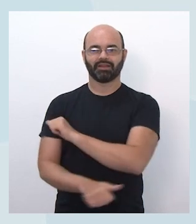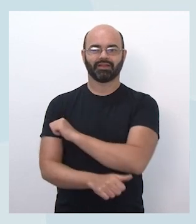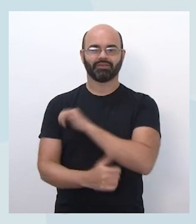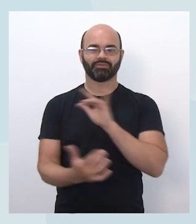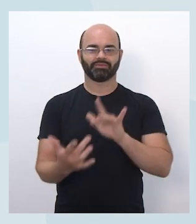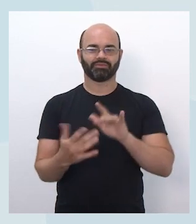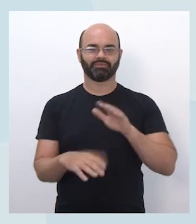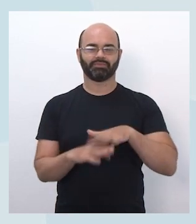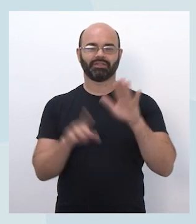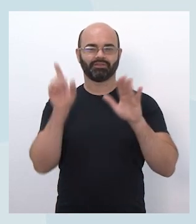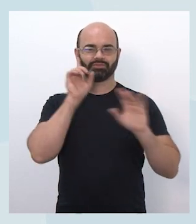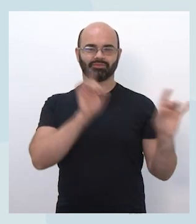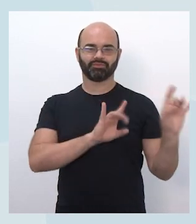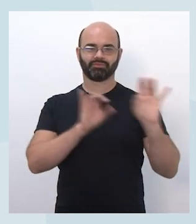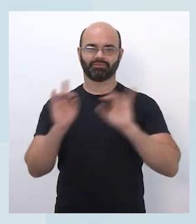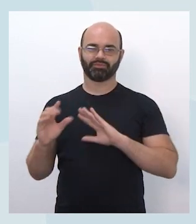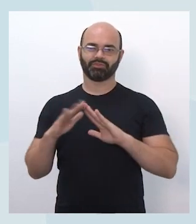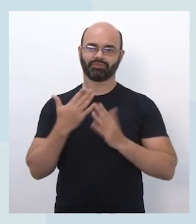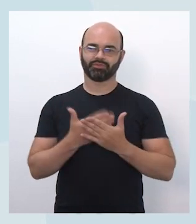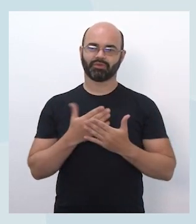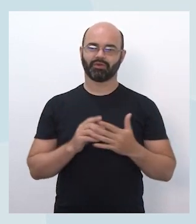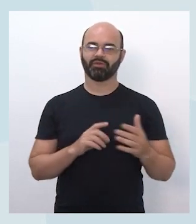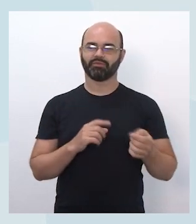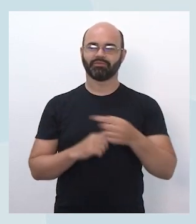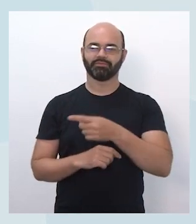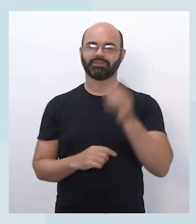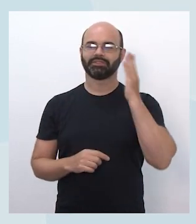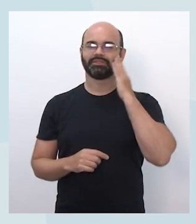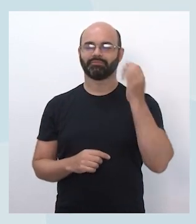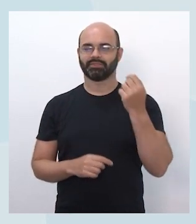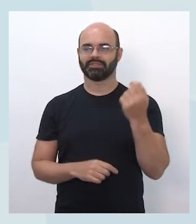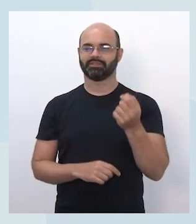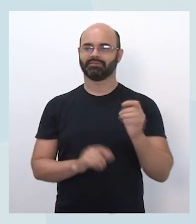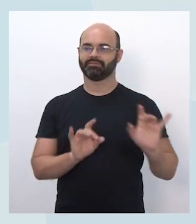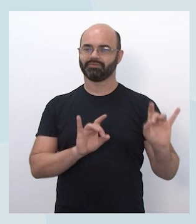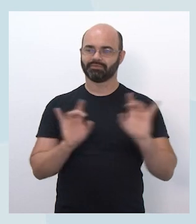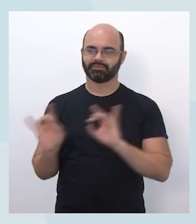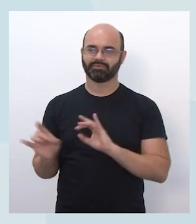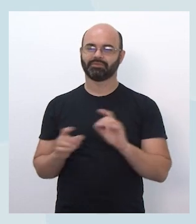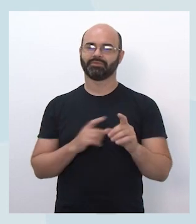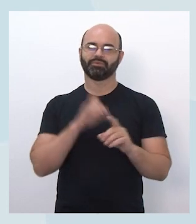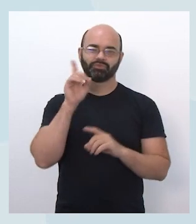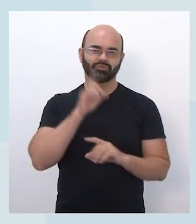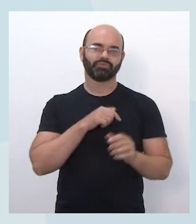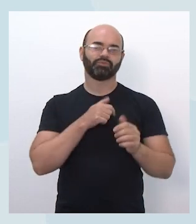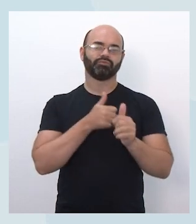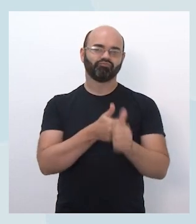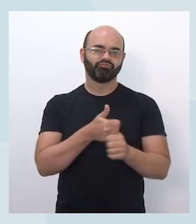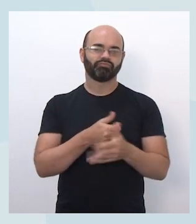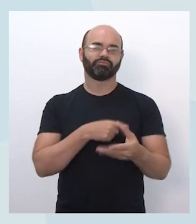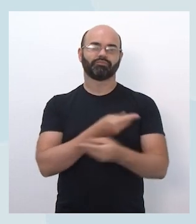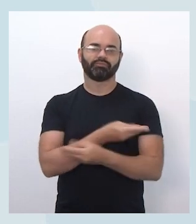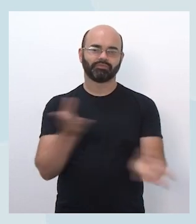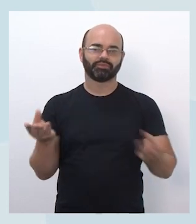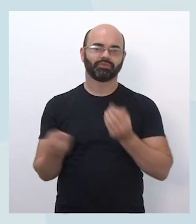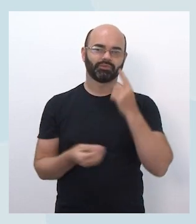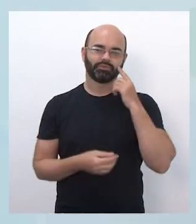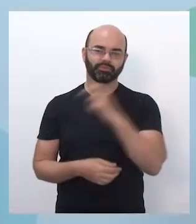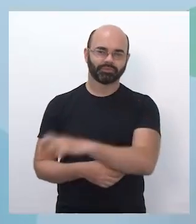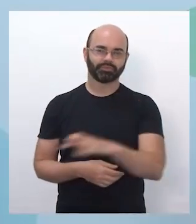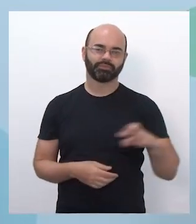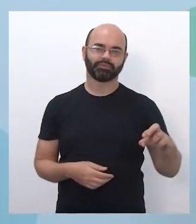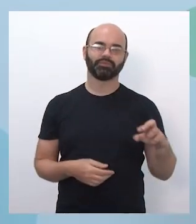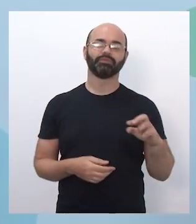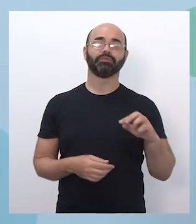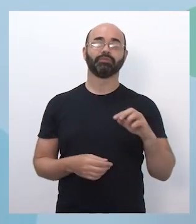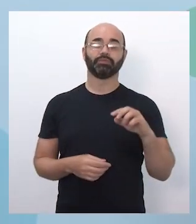a dia ali da escola, é importante vocês saberem também dessa parte, né? Da distribuição e da importância de